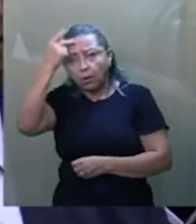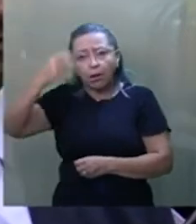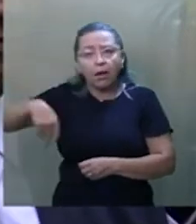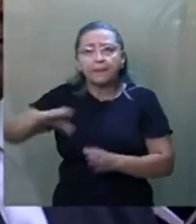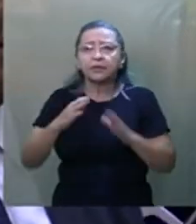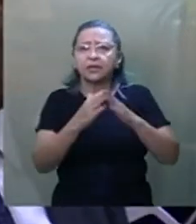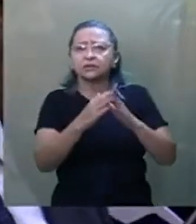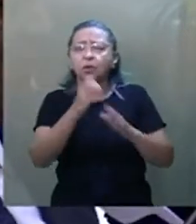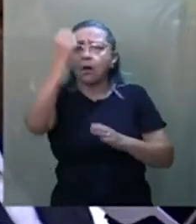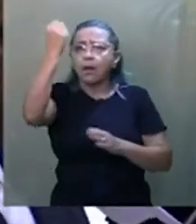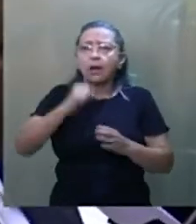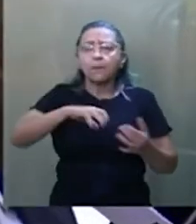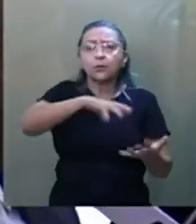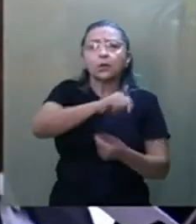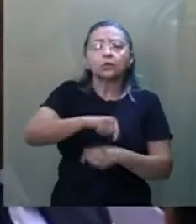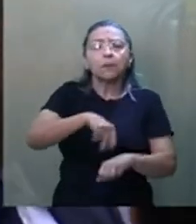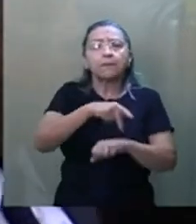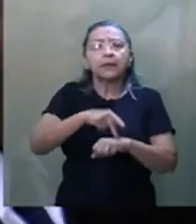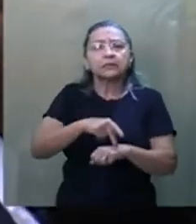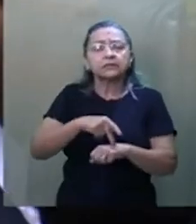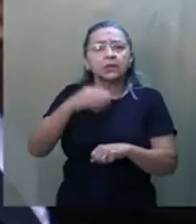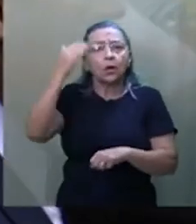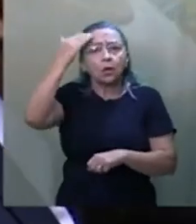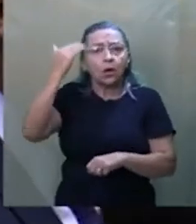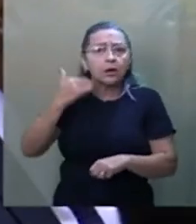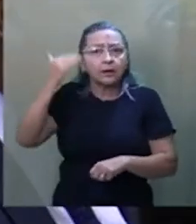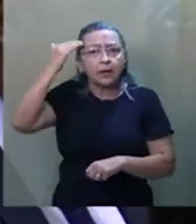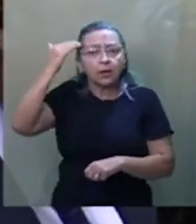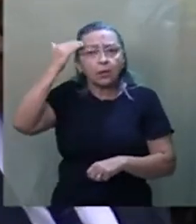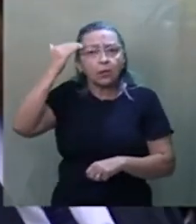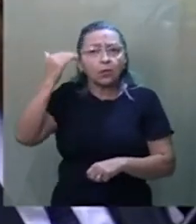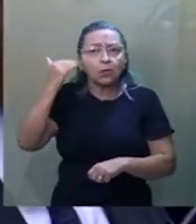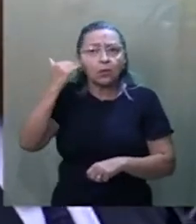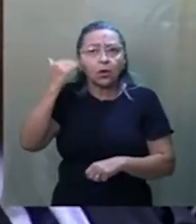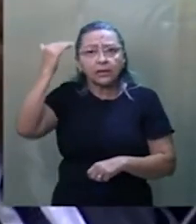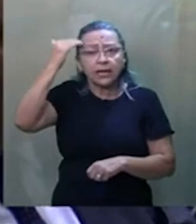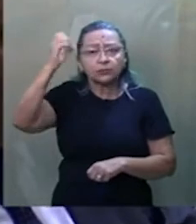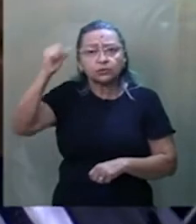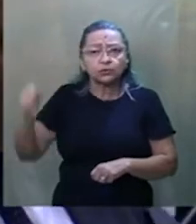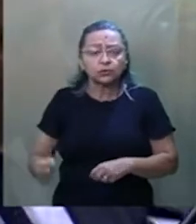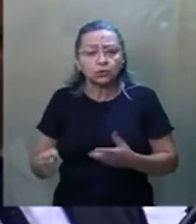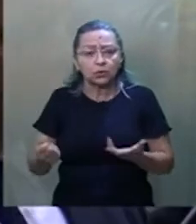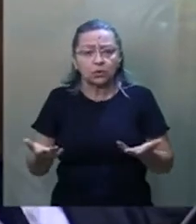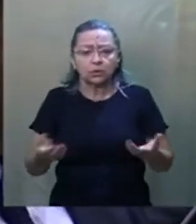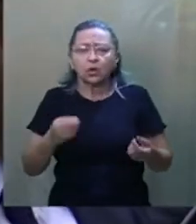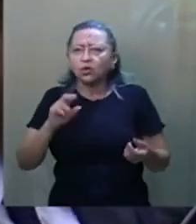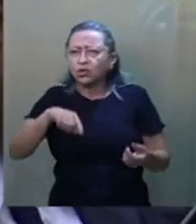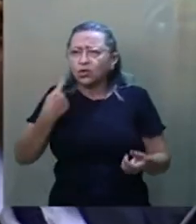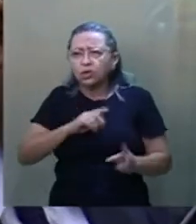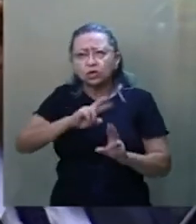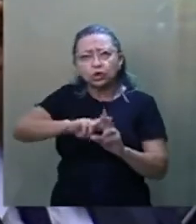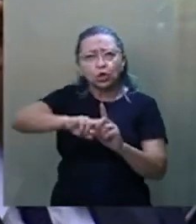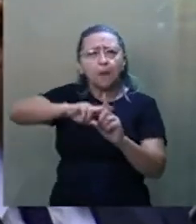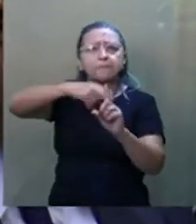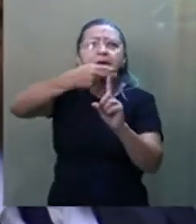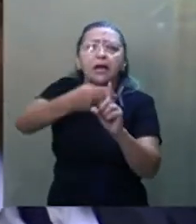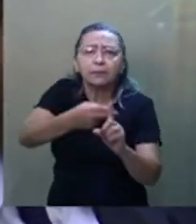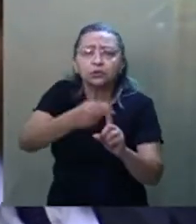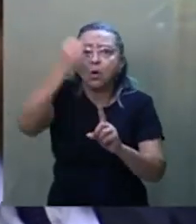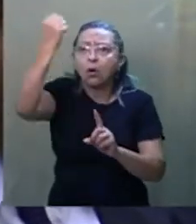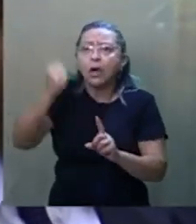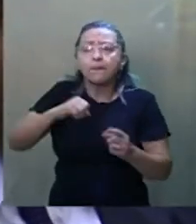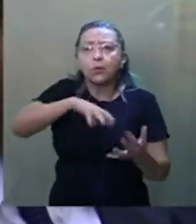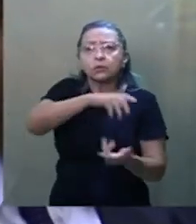mundial, senhor presidente, é da Coreia do Sul, com metade, 17 consultas por habitante. Então, nós dobramos o recorde mundial